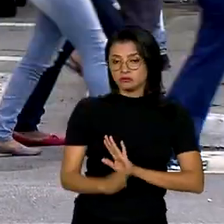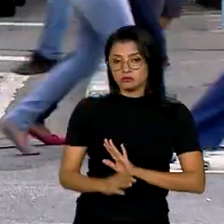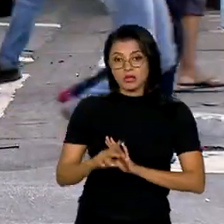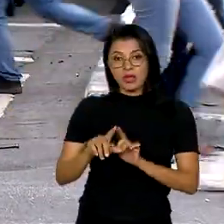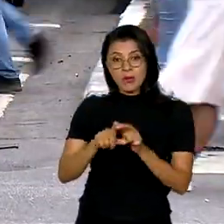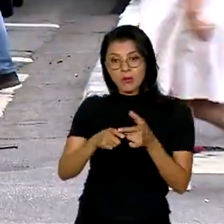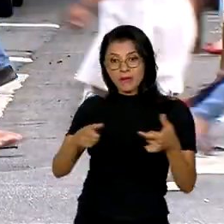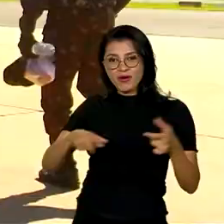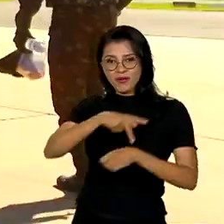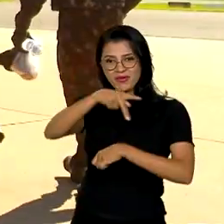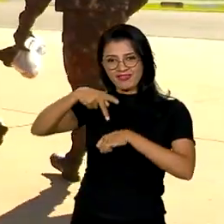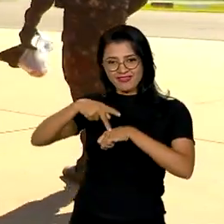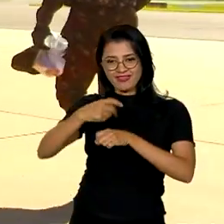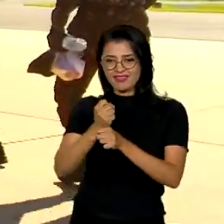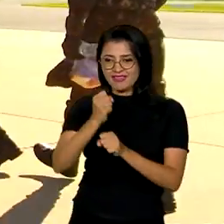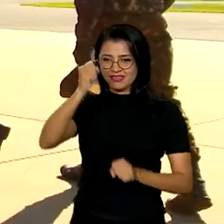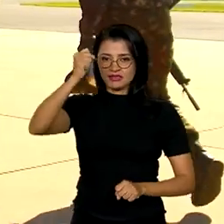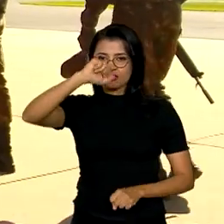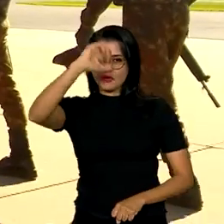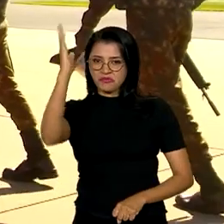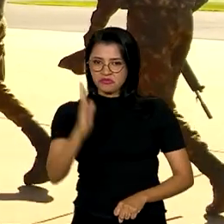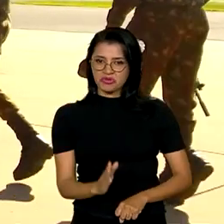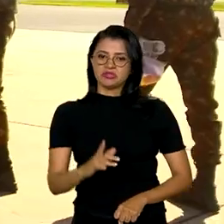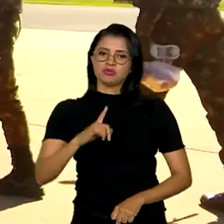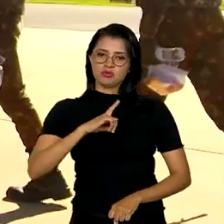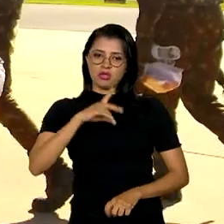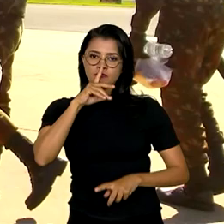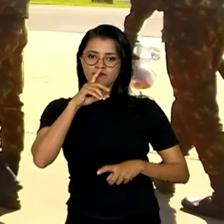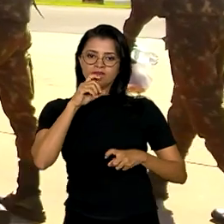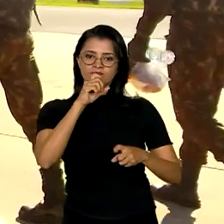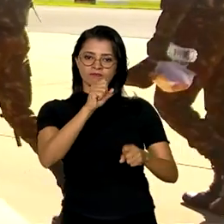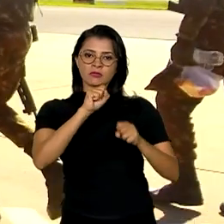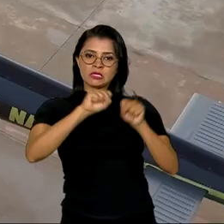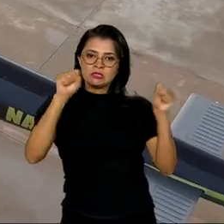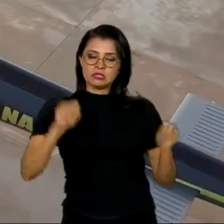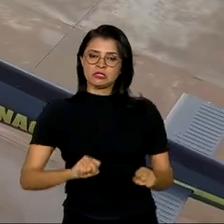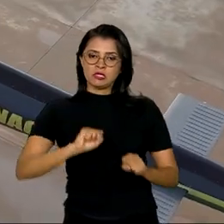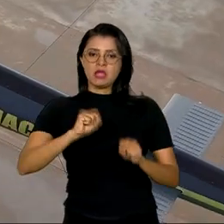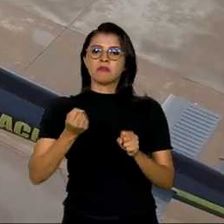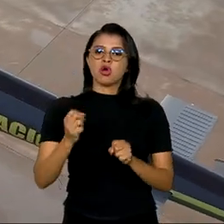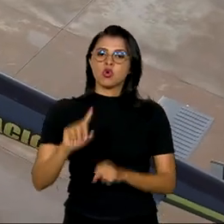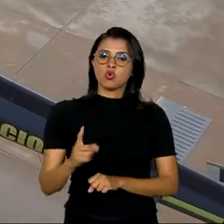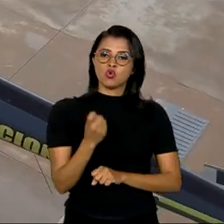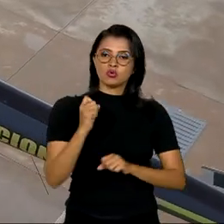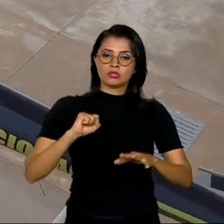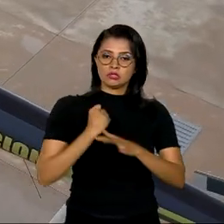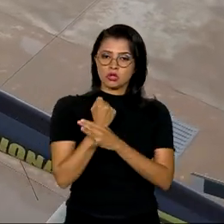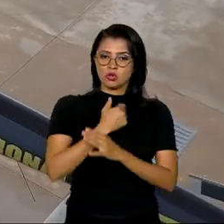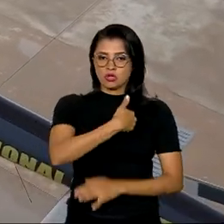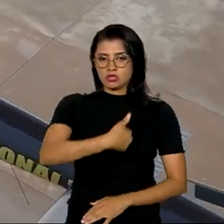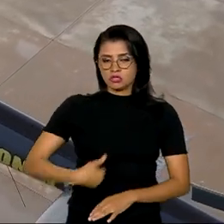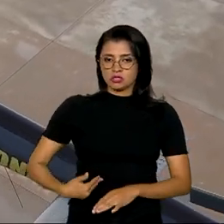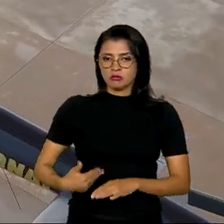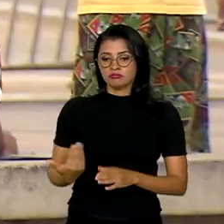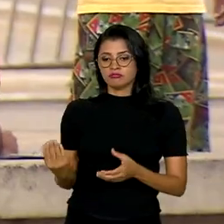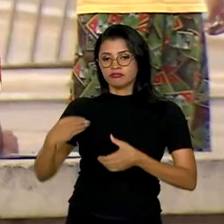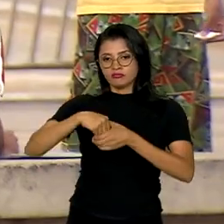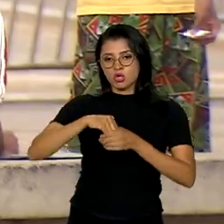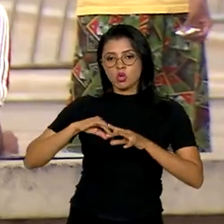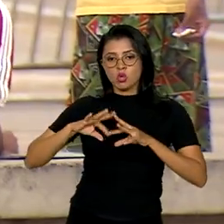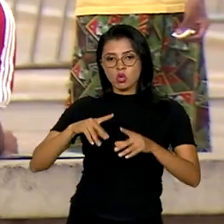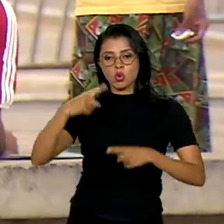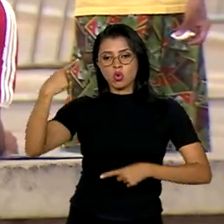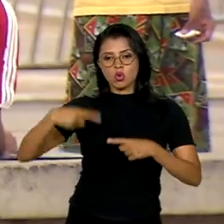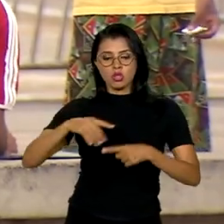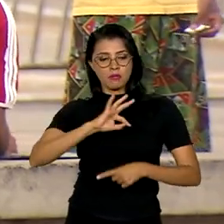país da região, o Brasil quer fortalecer o Sistema Único de Segurança Pública, integrando todas as